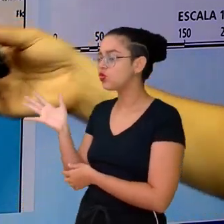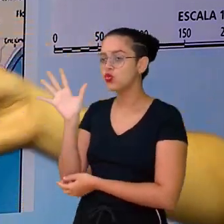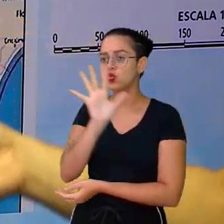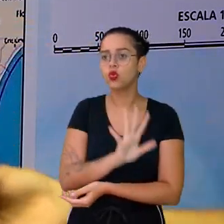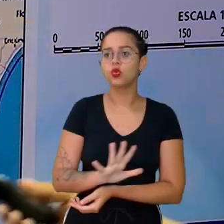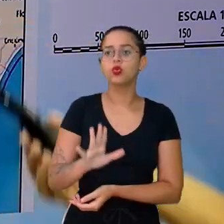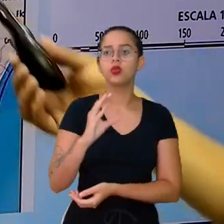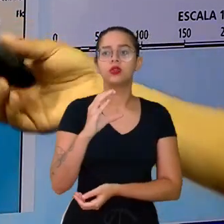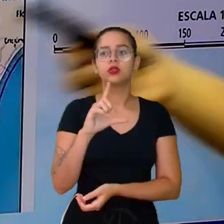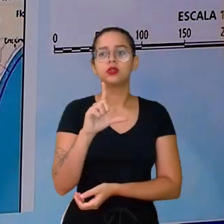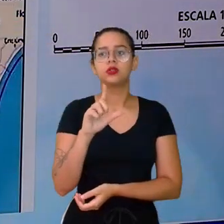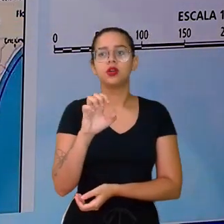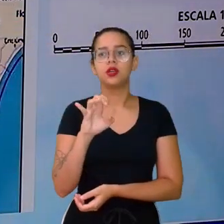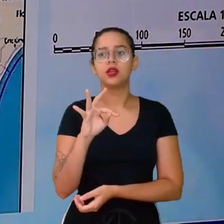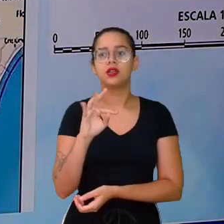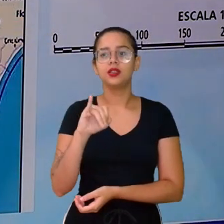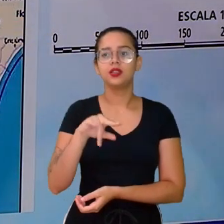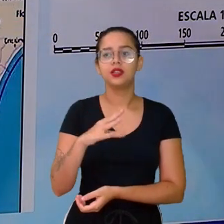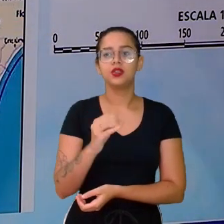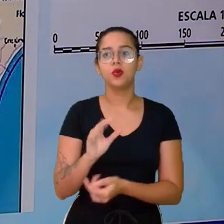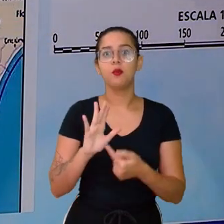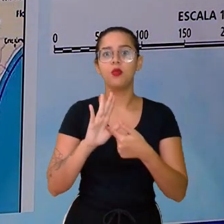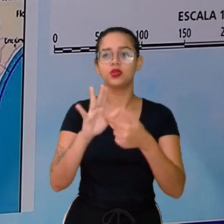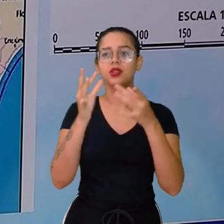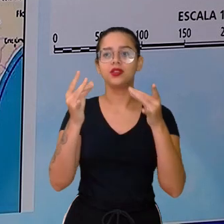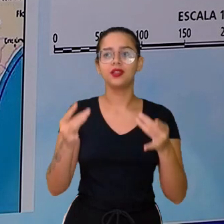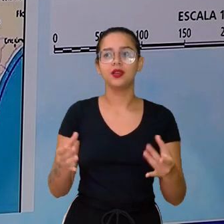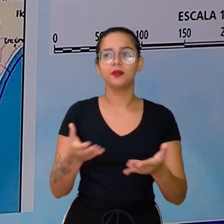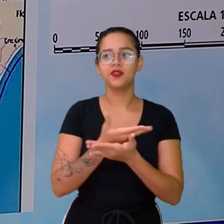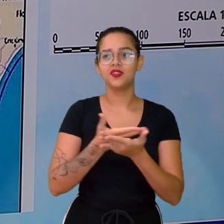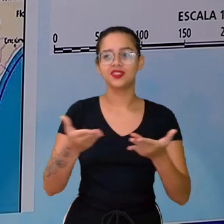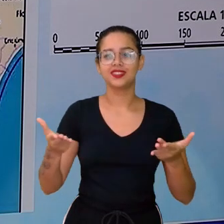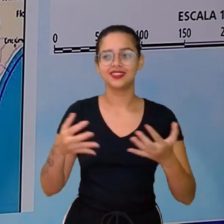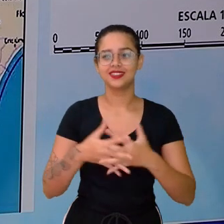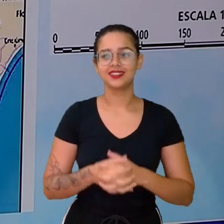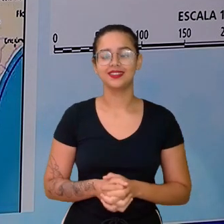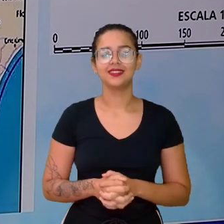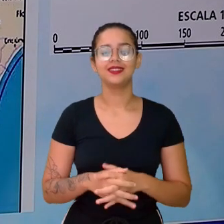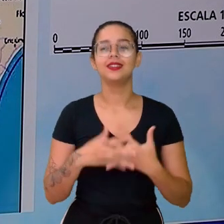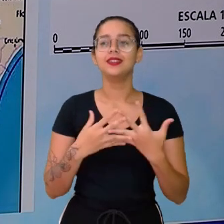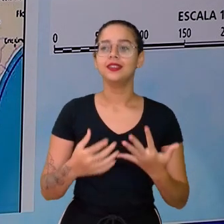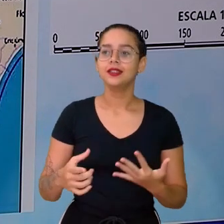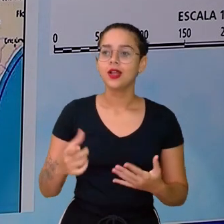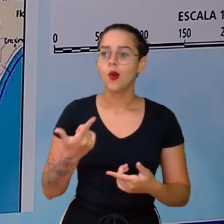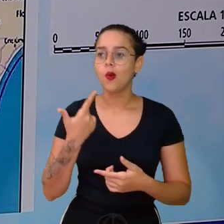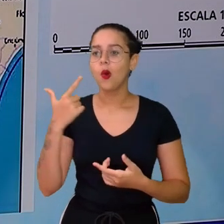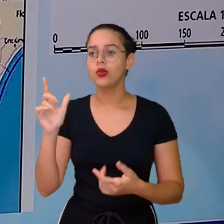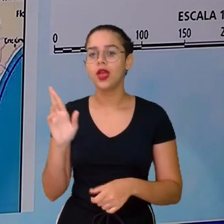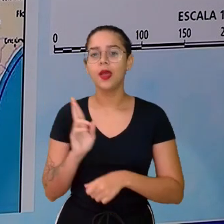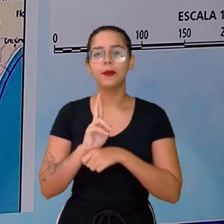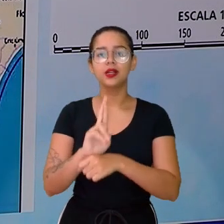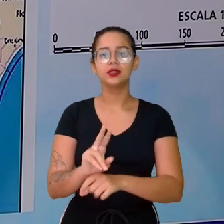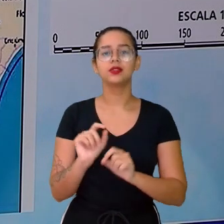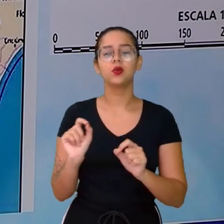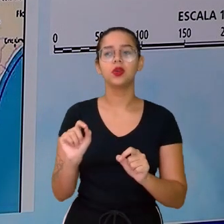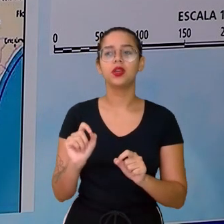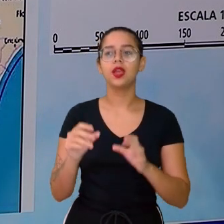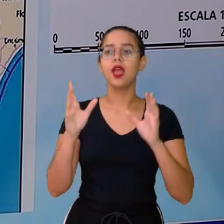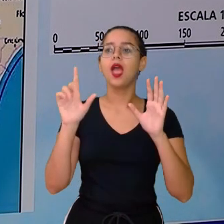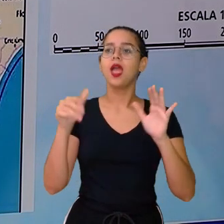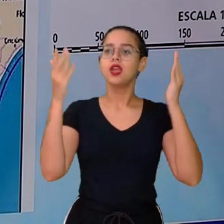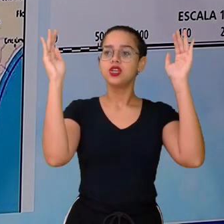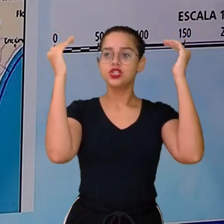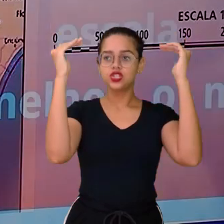cleitinho é fera demais. Olha aí, mostrando detalhes para vocês. E aqui, a gente tem mais uma representação, que é justamente essa escala